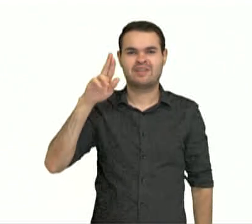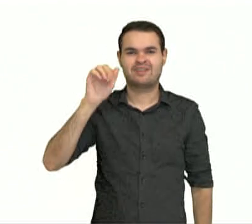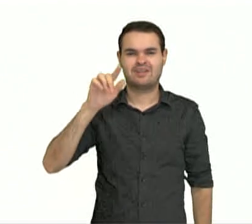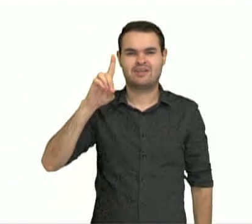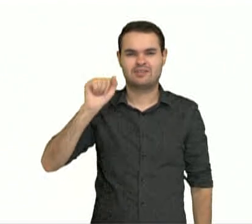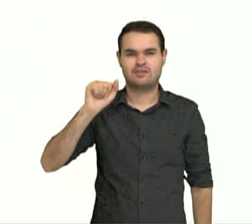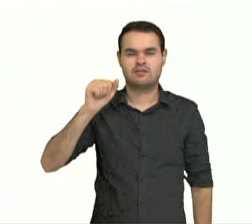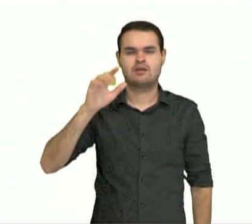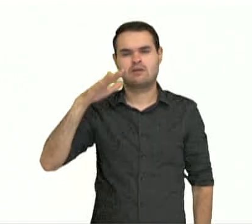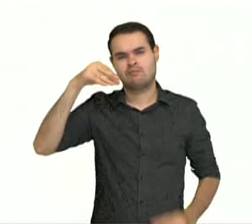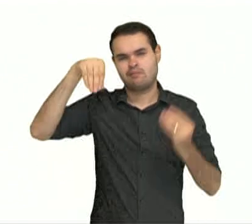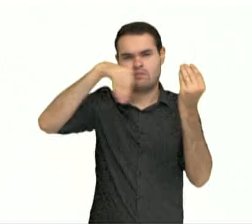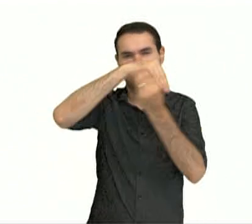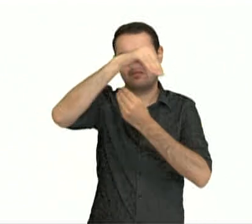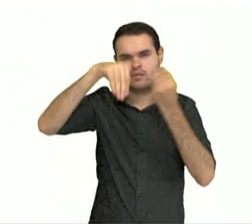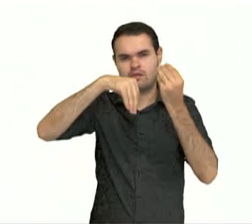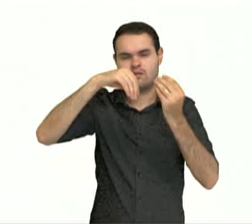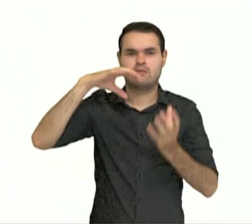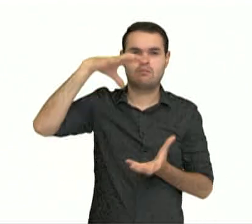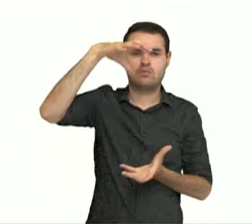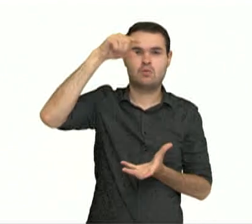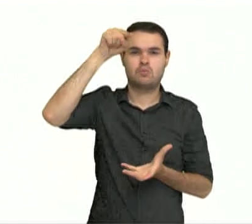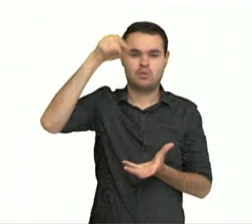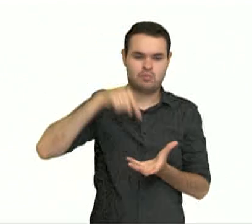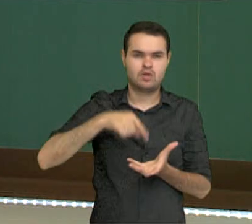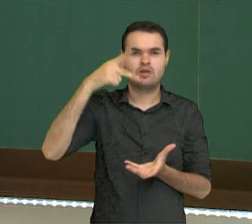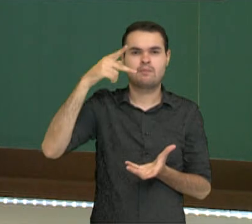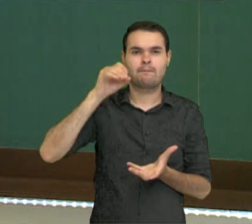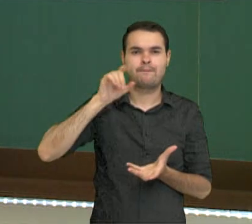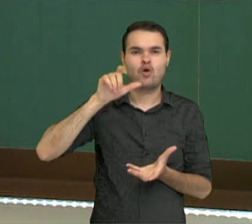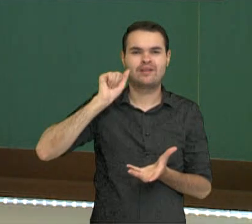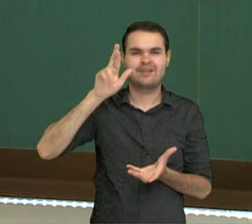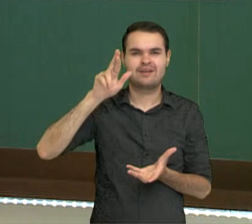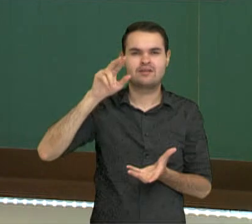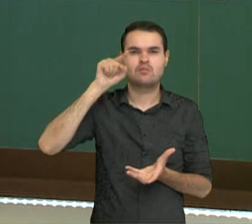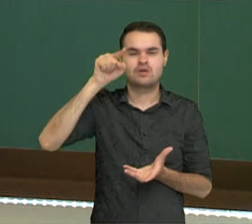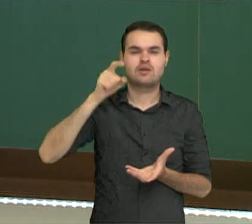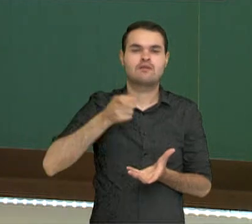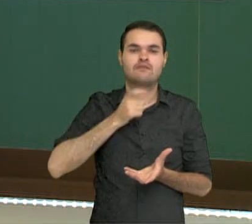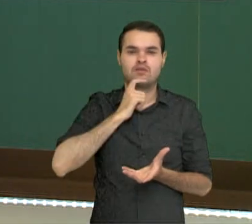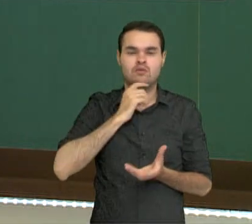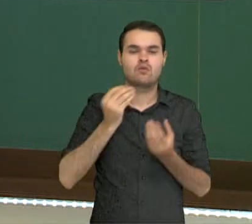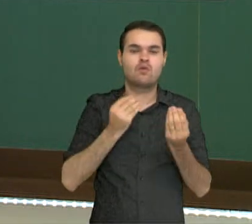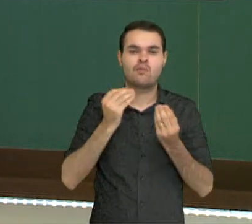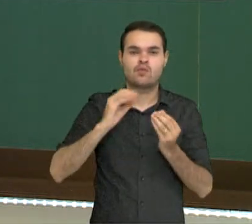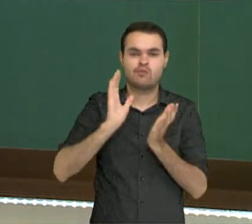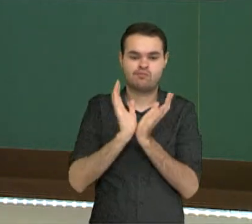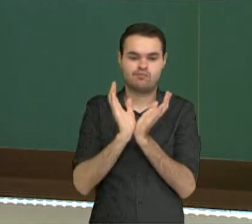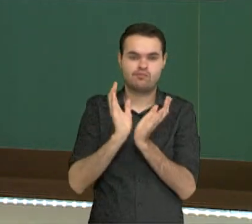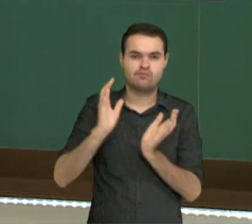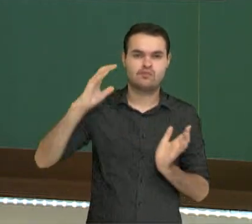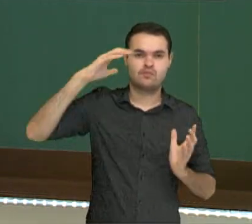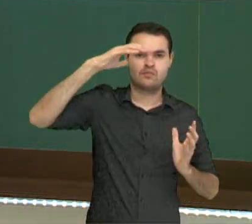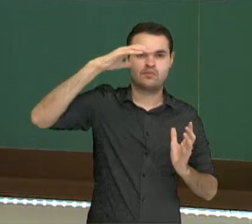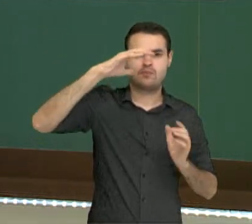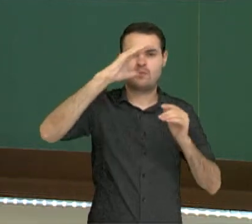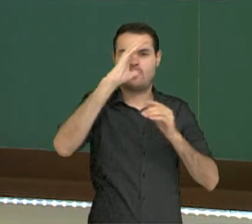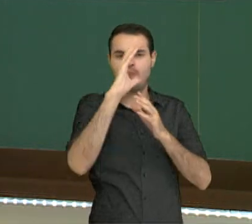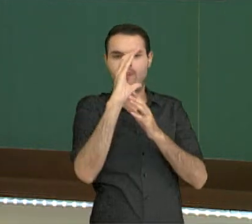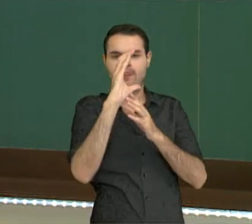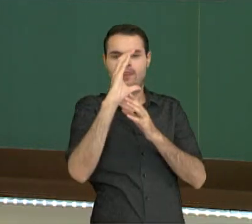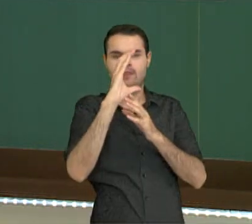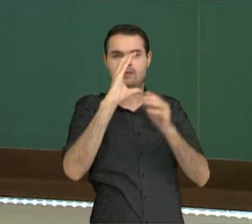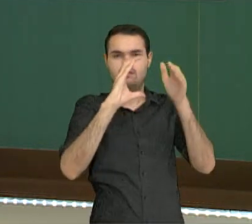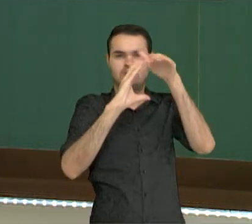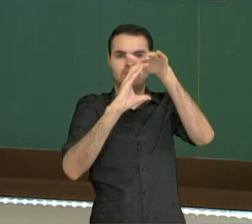antártica. O é diferente nelas? A forma como o Sol aquece. A quantidade de luz e calor